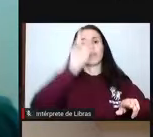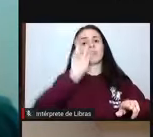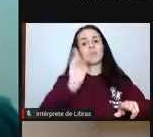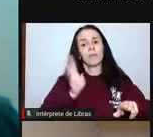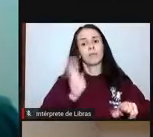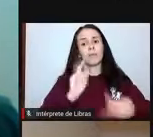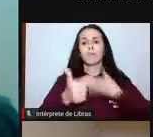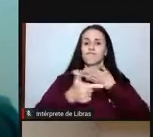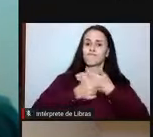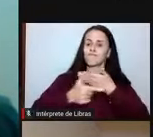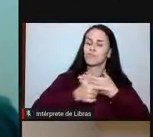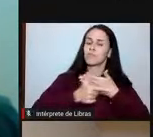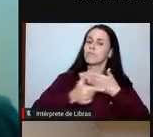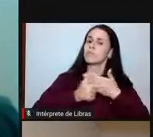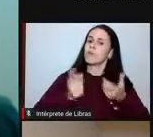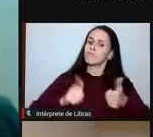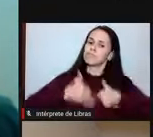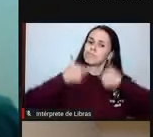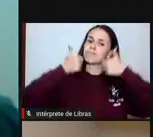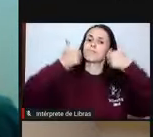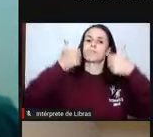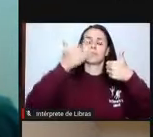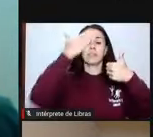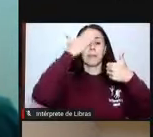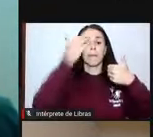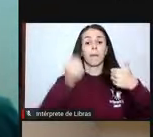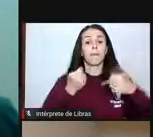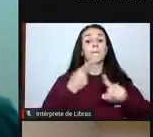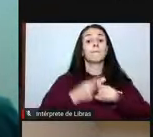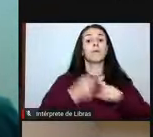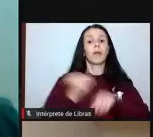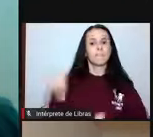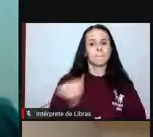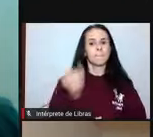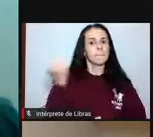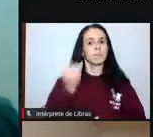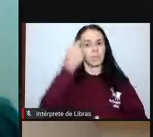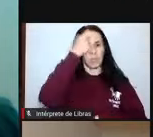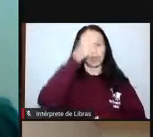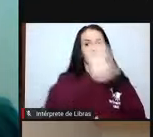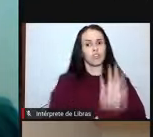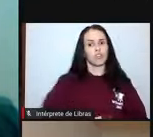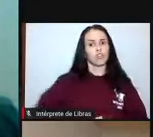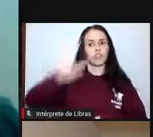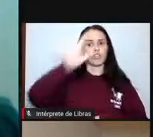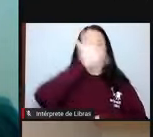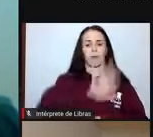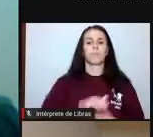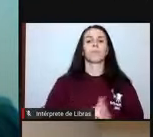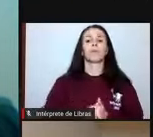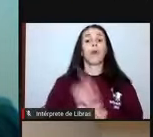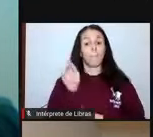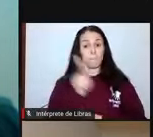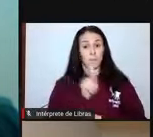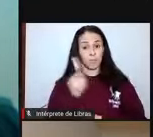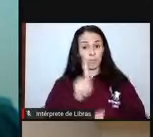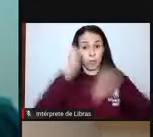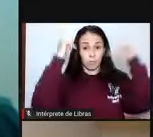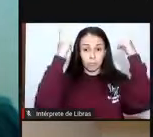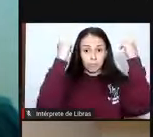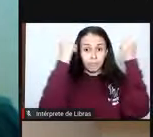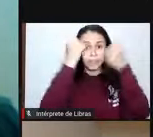cada vez mais se vê a importância da universidade como um todo. Então, professor Burma, agradeço novamente